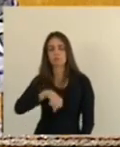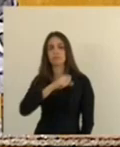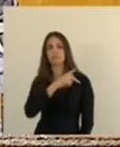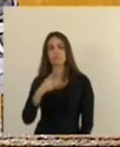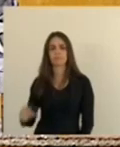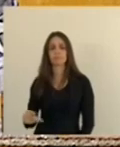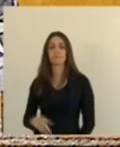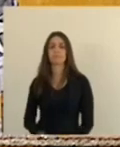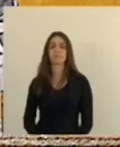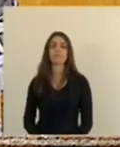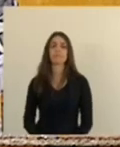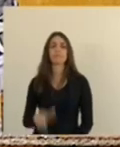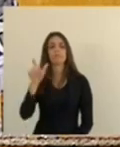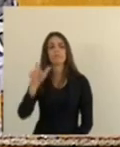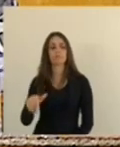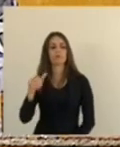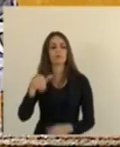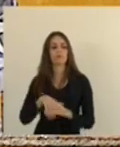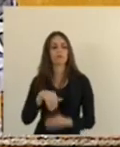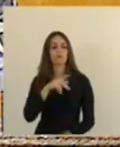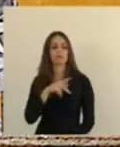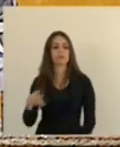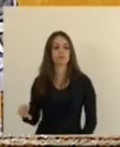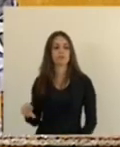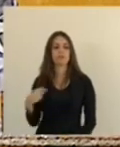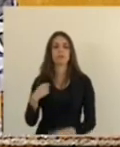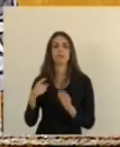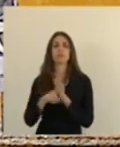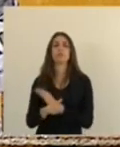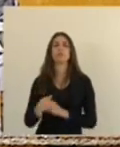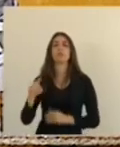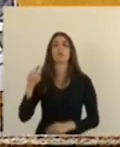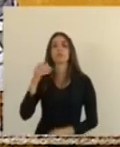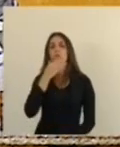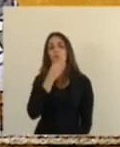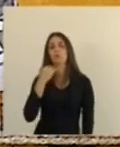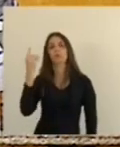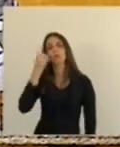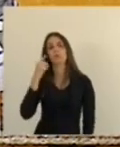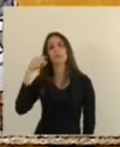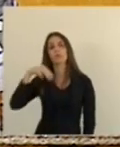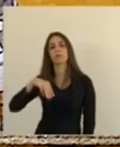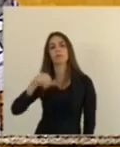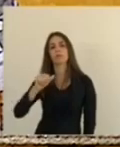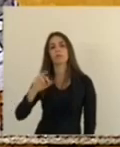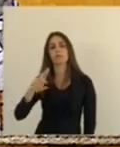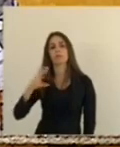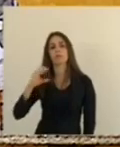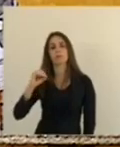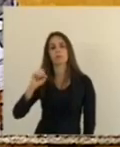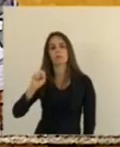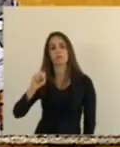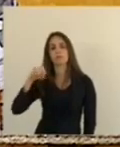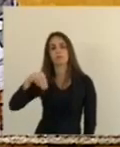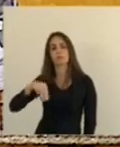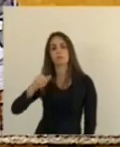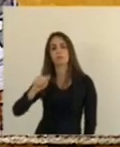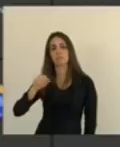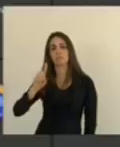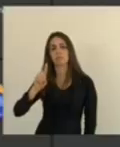Deputado Marcos Garcia, vota sim Como voto, deputado Marcos Madureira Voto sim